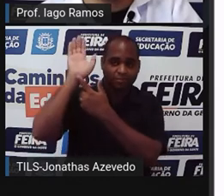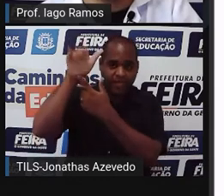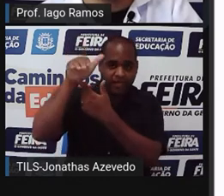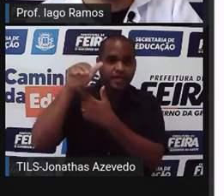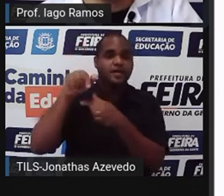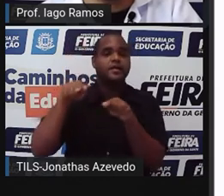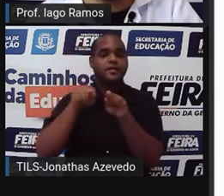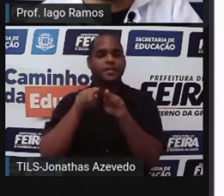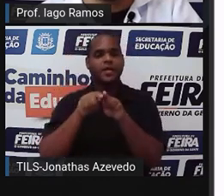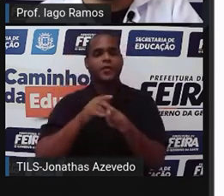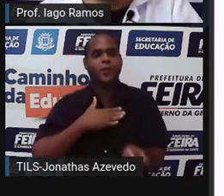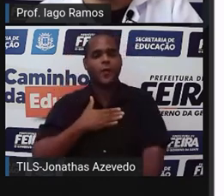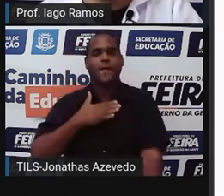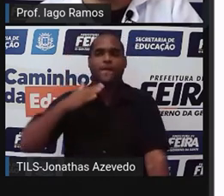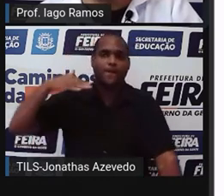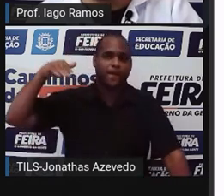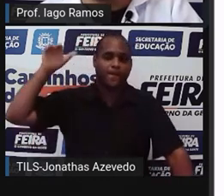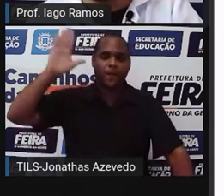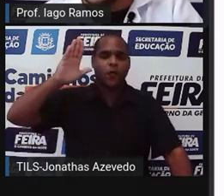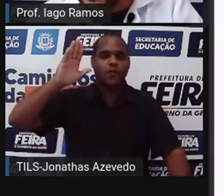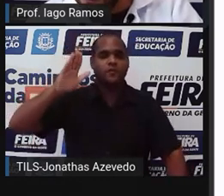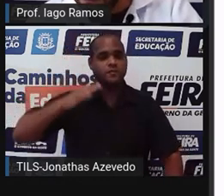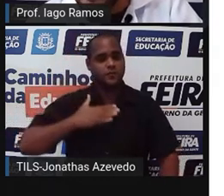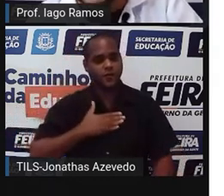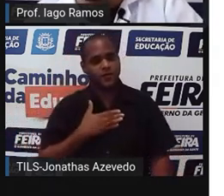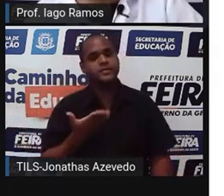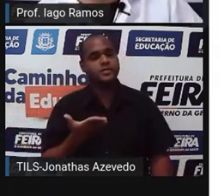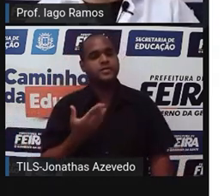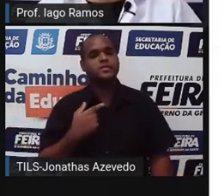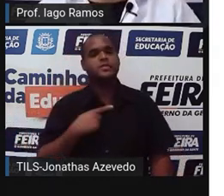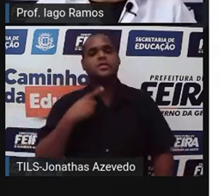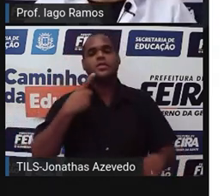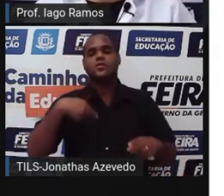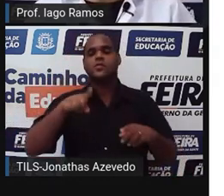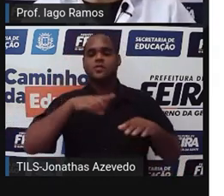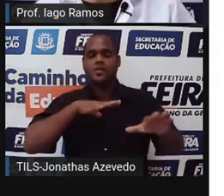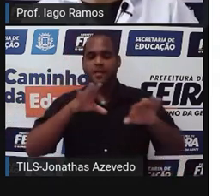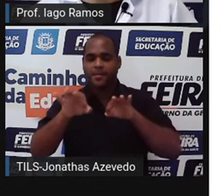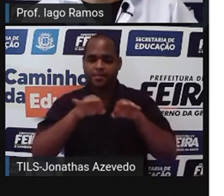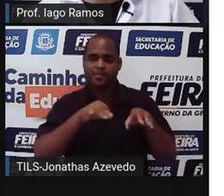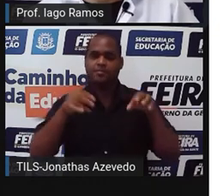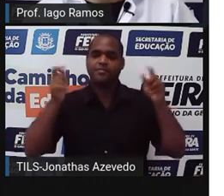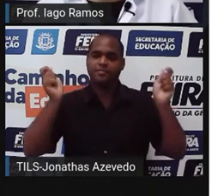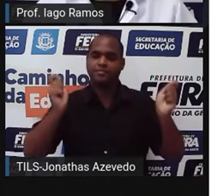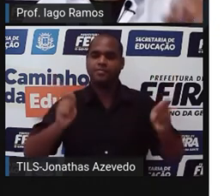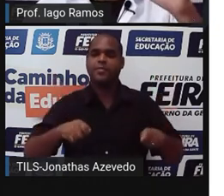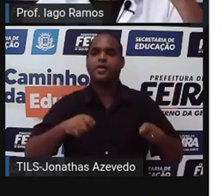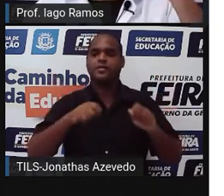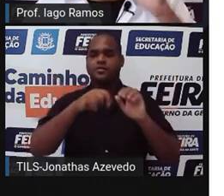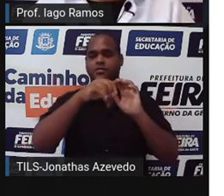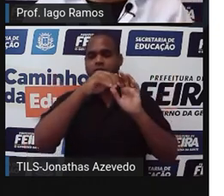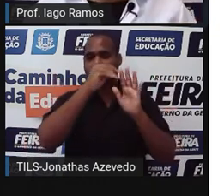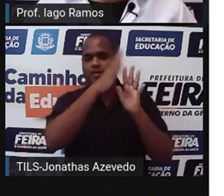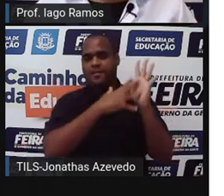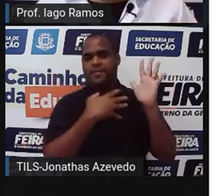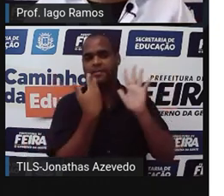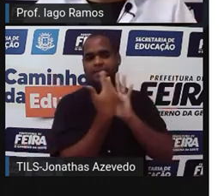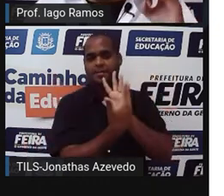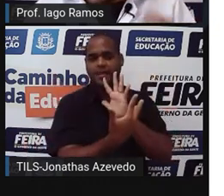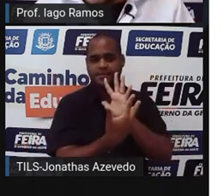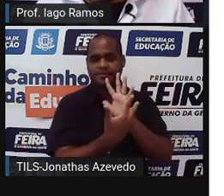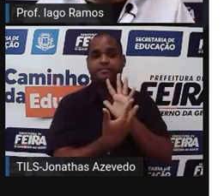alunos que gostam de vôlei. Depois que a gente faz isso, a gente pode organizar em uma tabela.